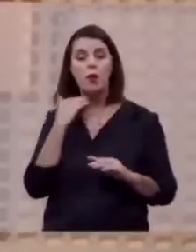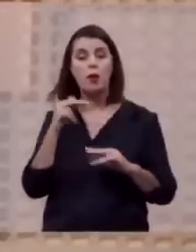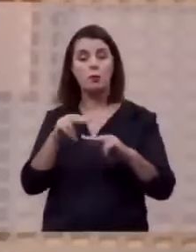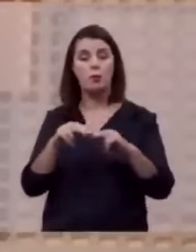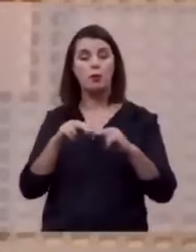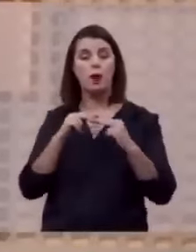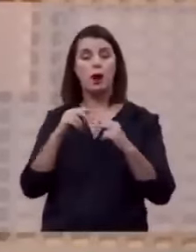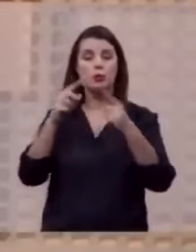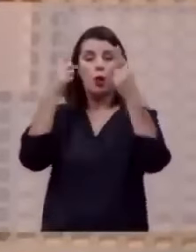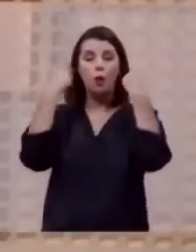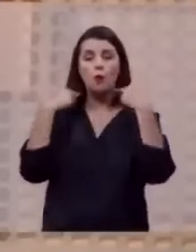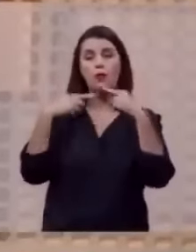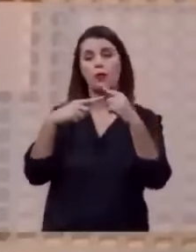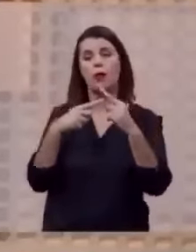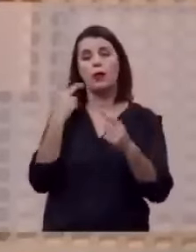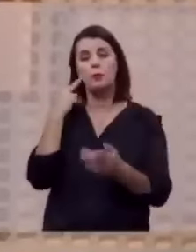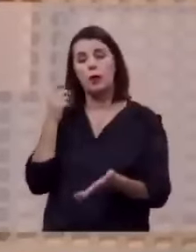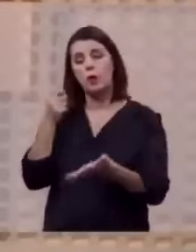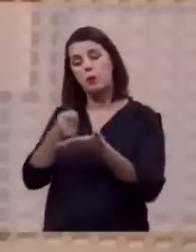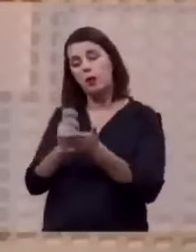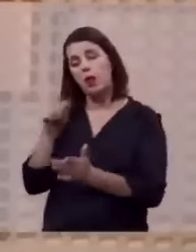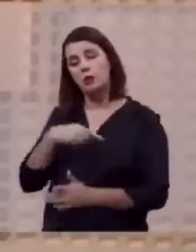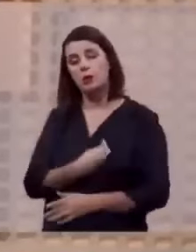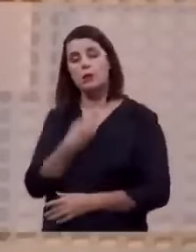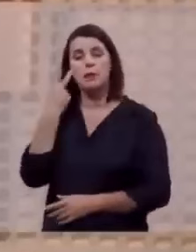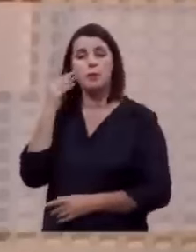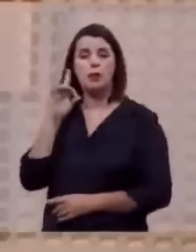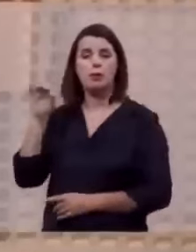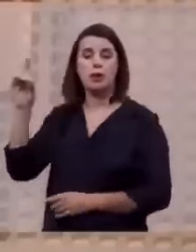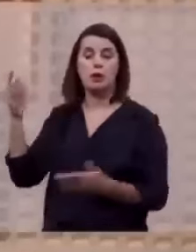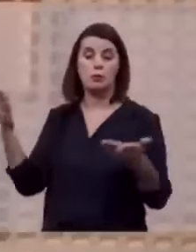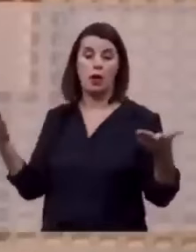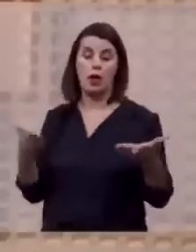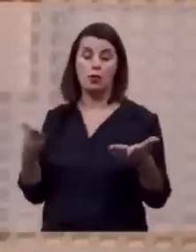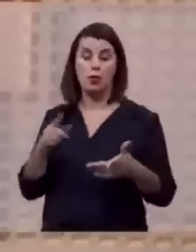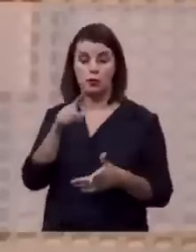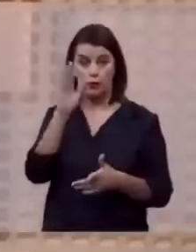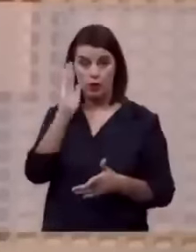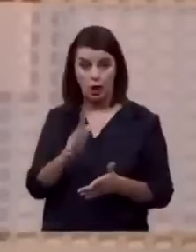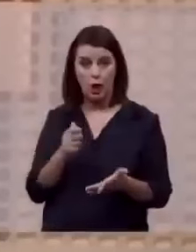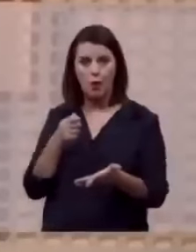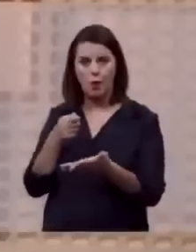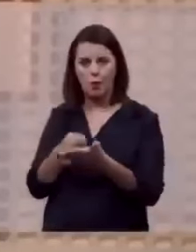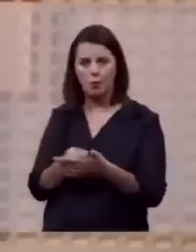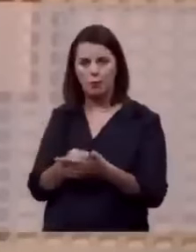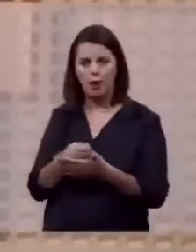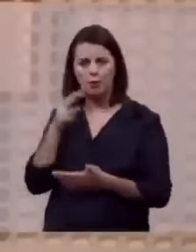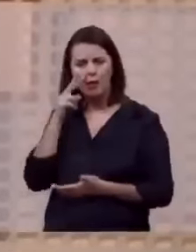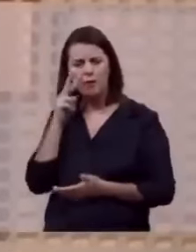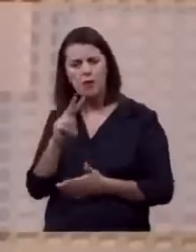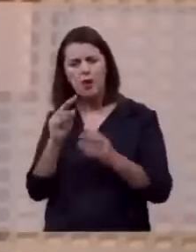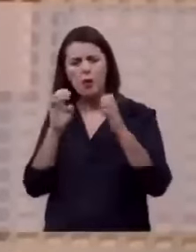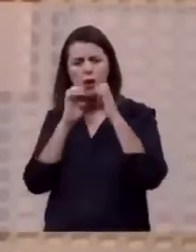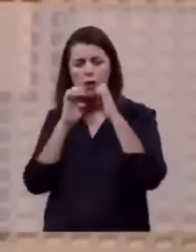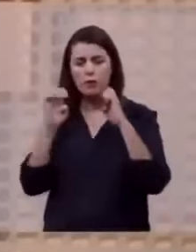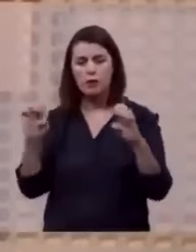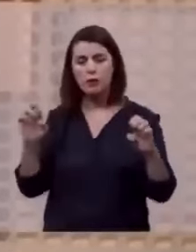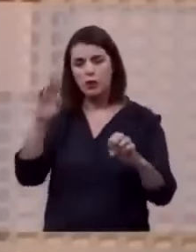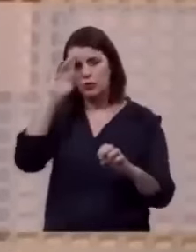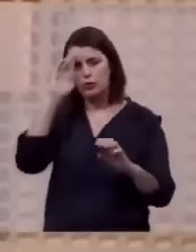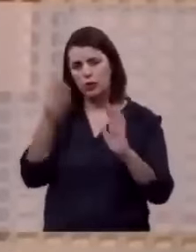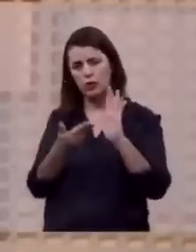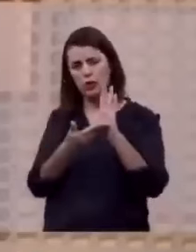morreu para comprarmos para Deus. Agora, você que foi comprado a ouvir o evangelho, o Senhor